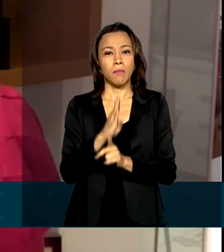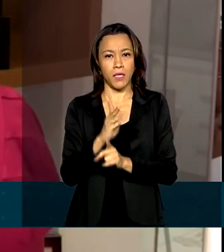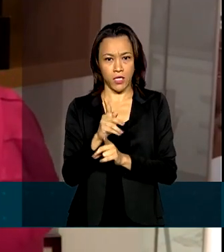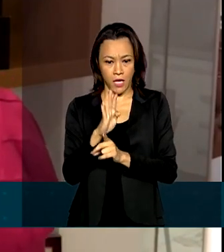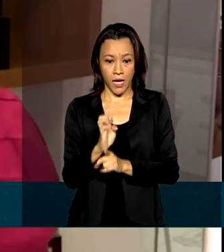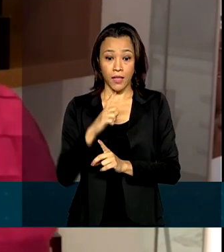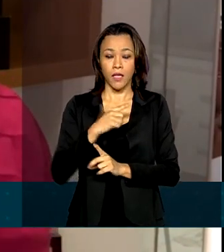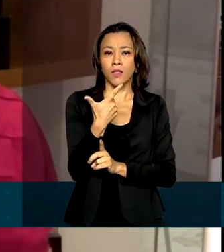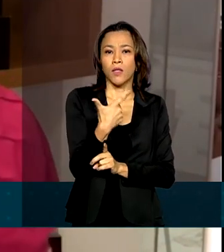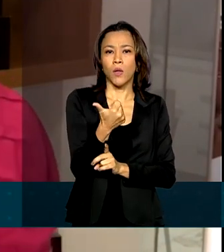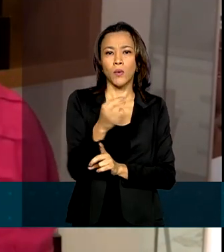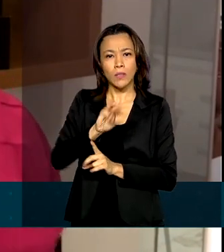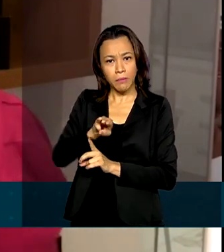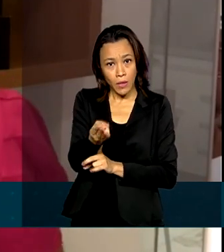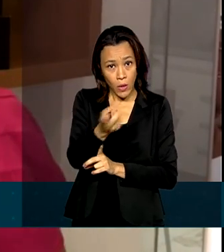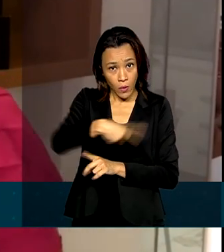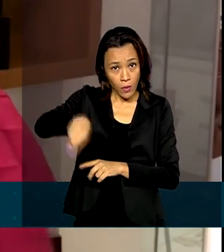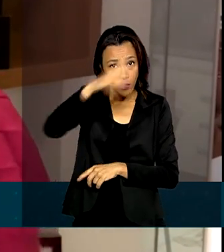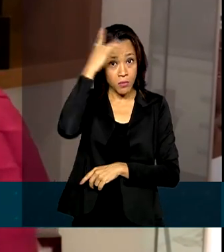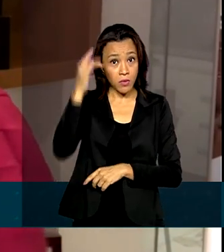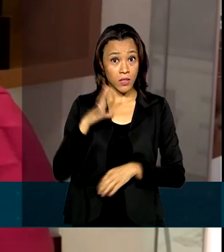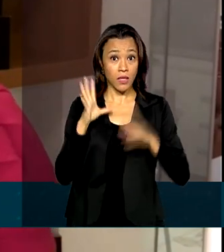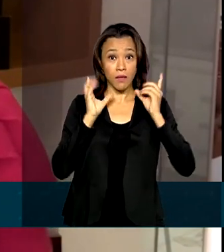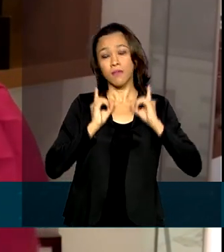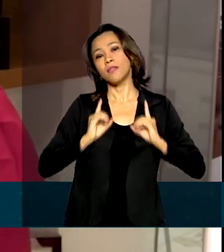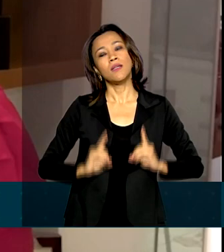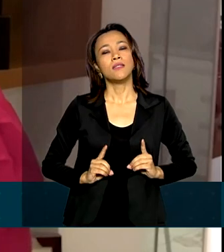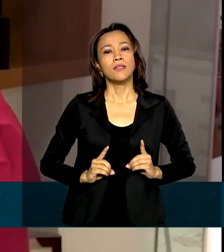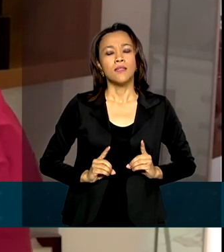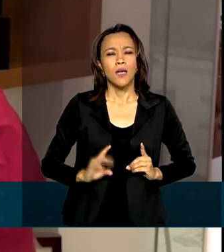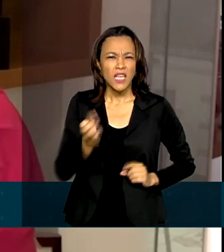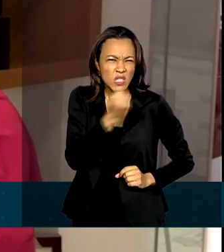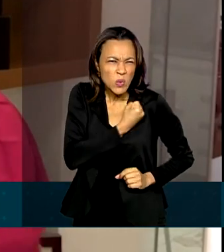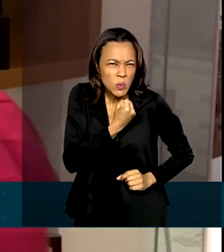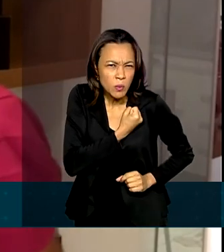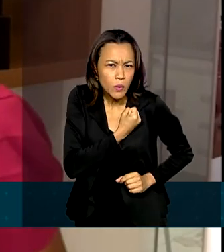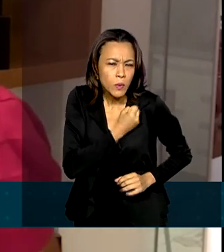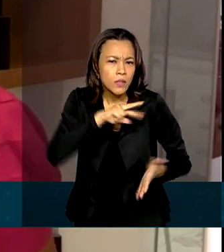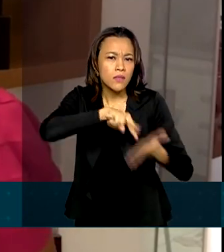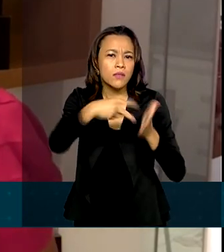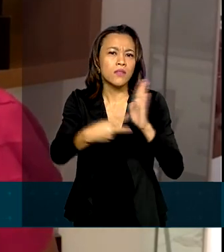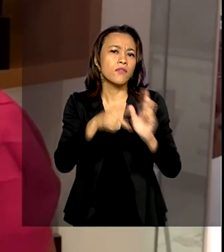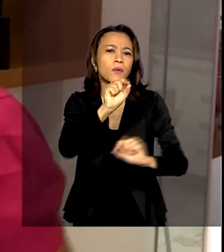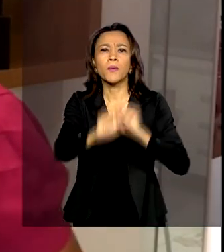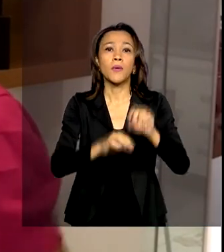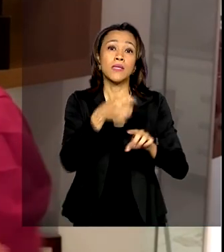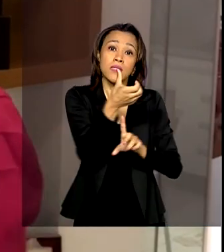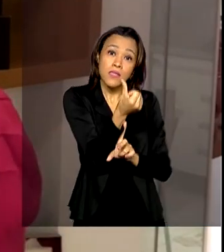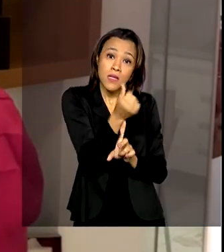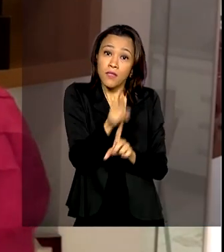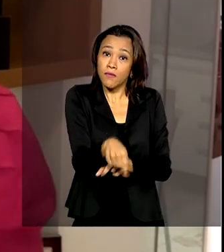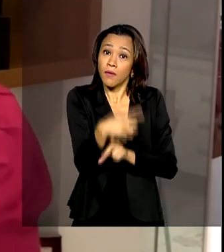12 milhões de pessoas com deficiências, número que representa 6,7% da